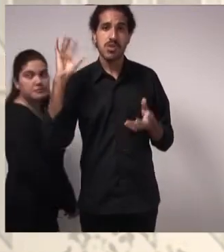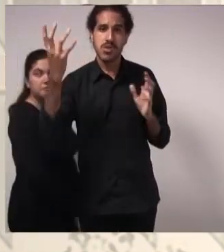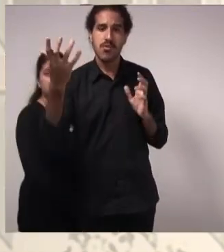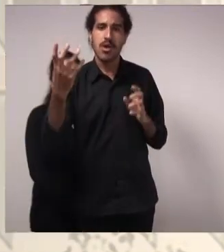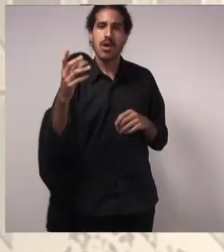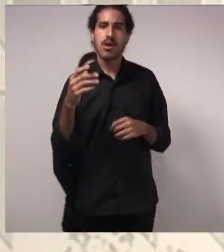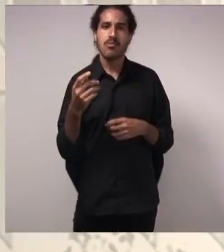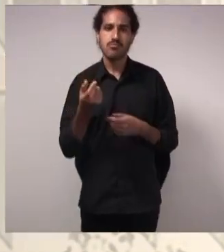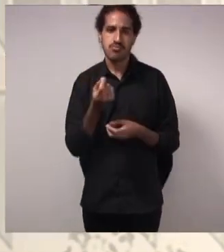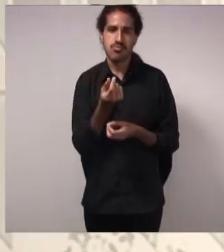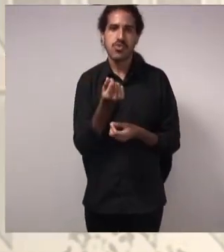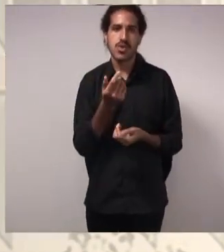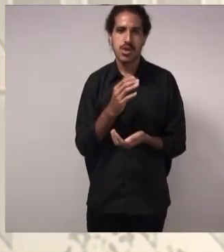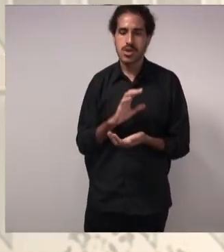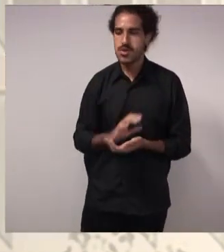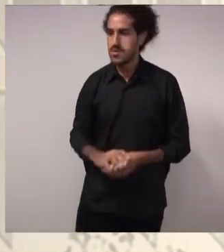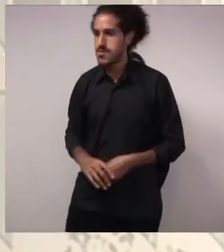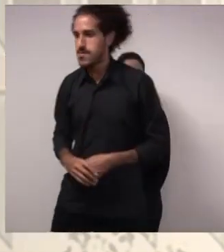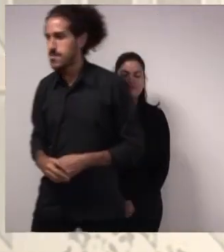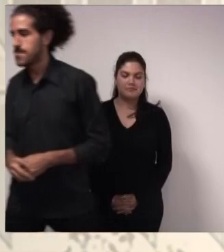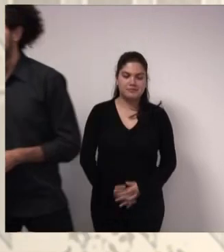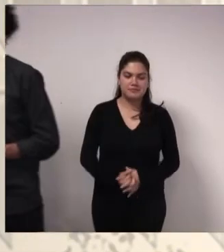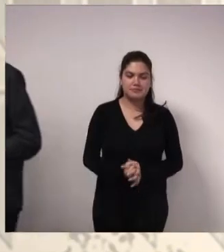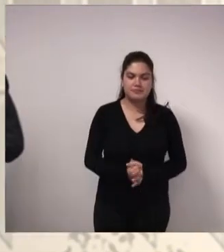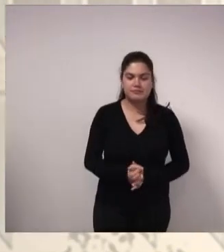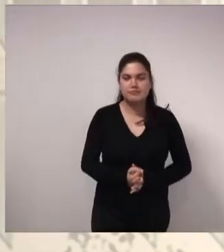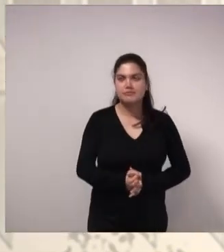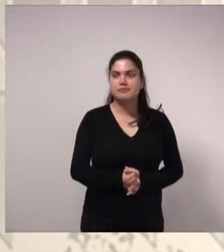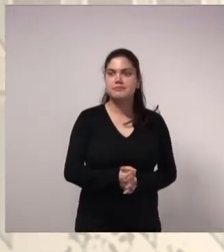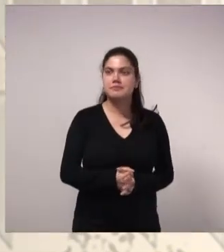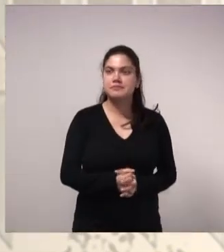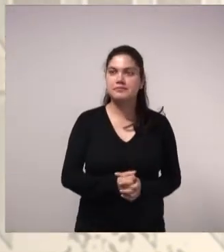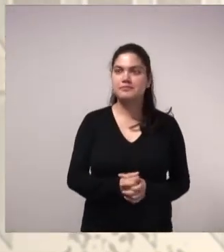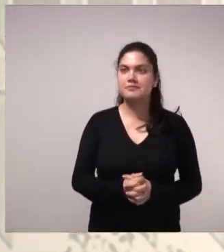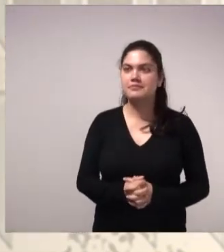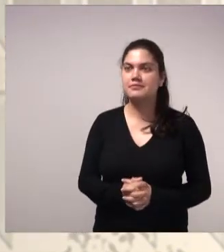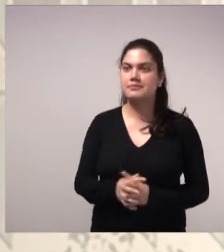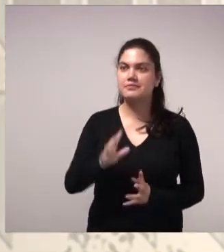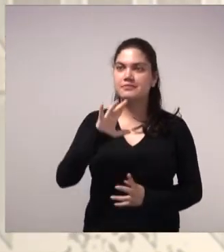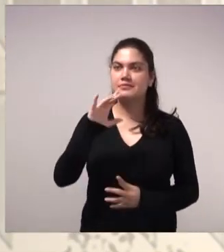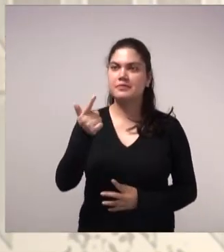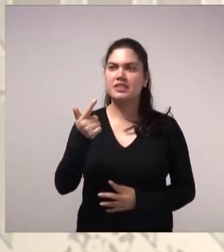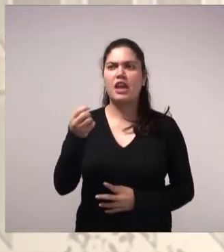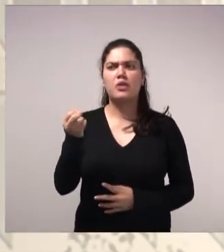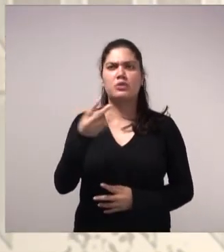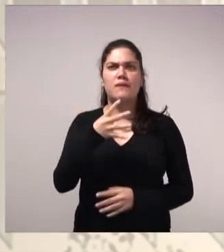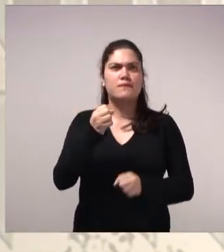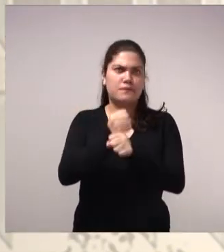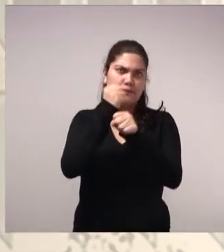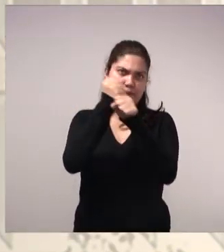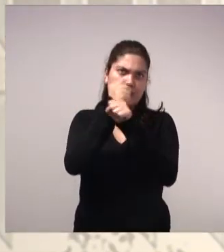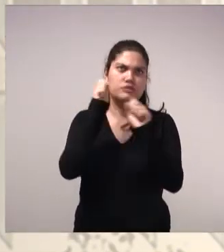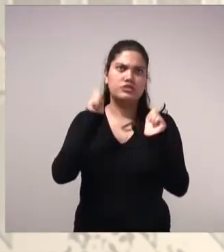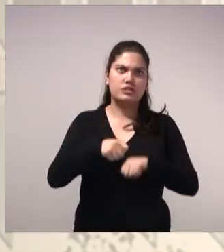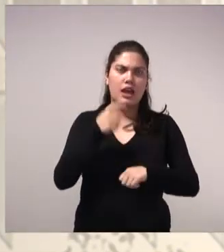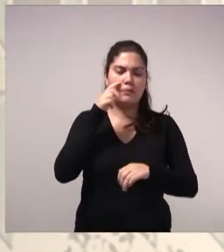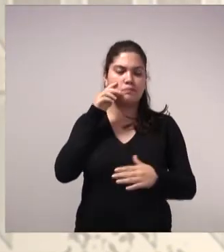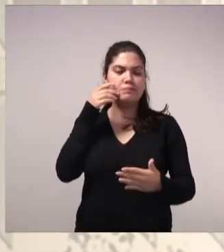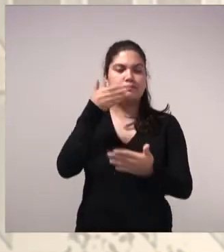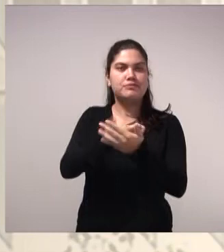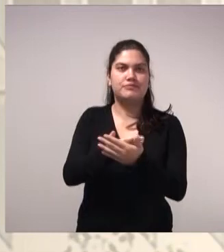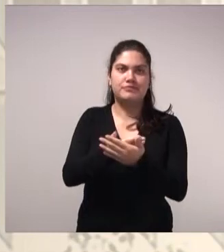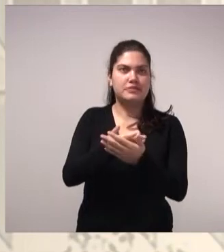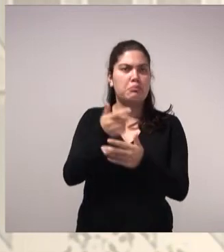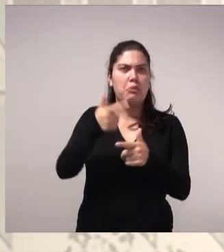certo custo para adaptação predial. Evidentemente que, para uma nova reconstrução, isso já pode ser previsto, sem grandes problemas